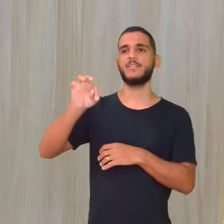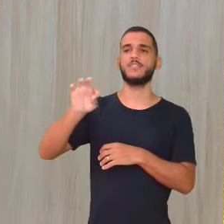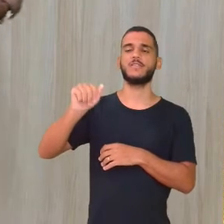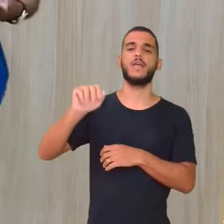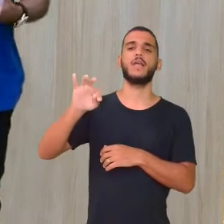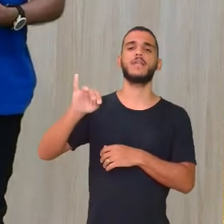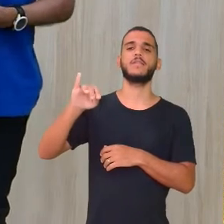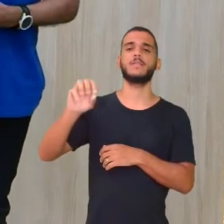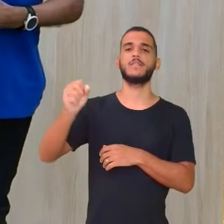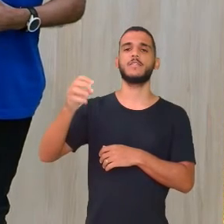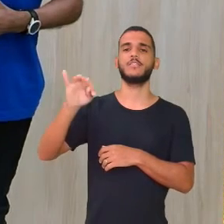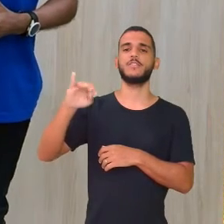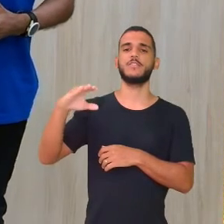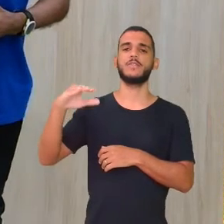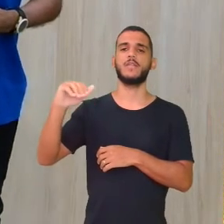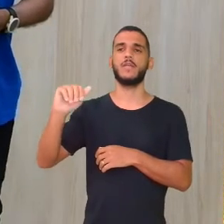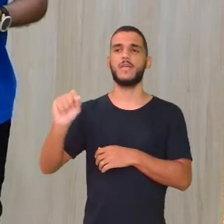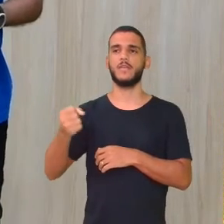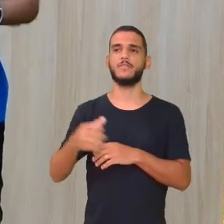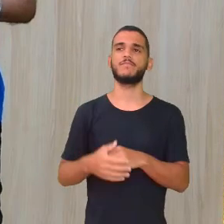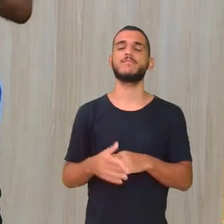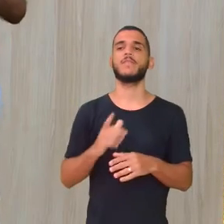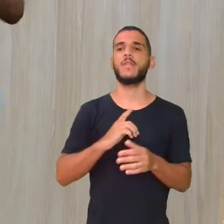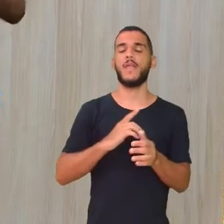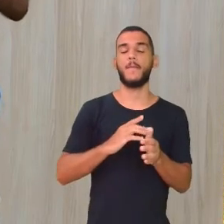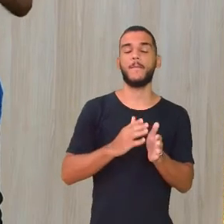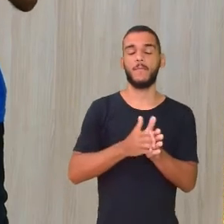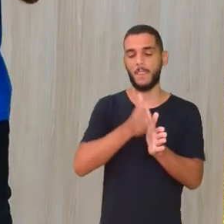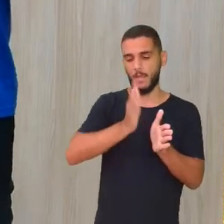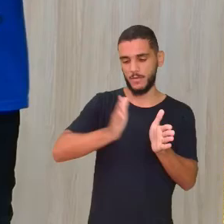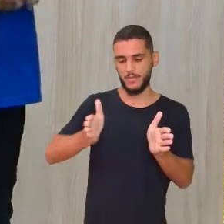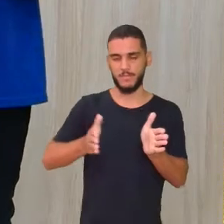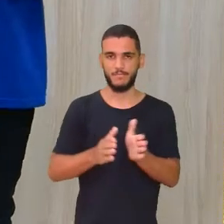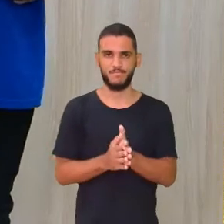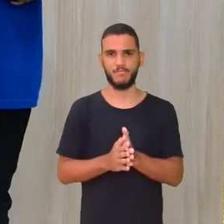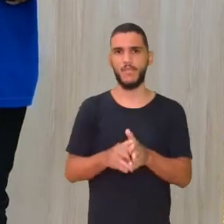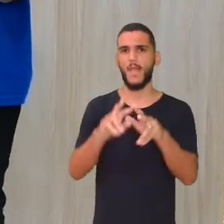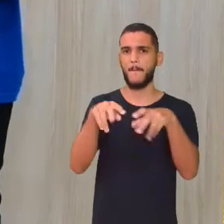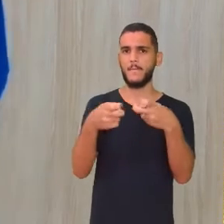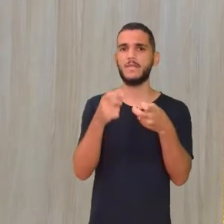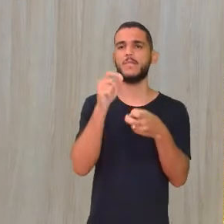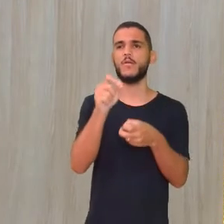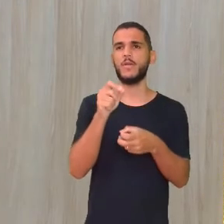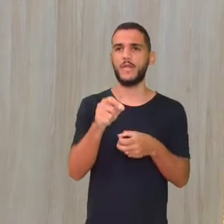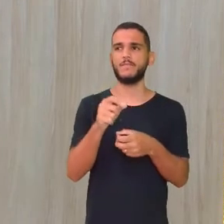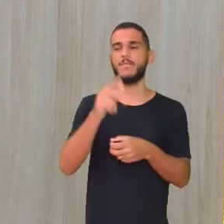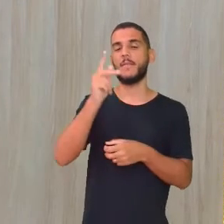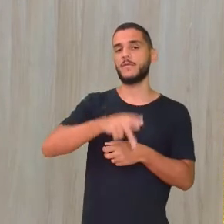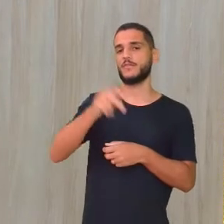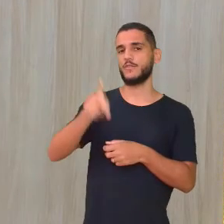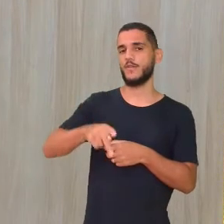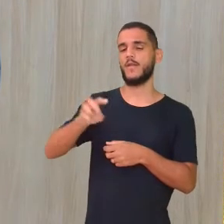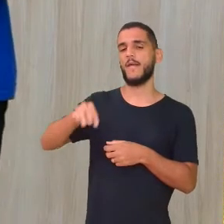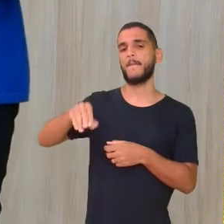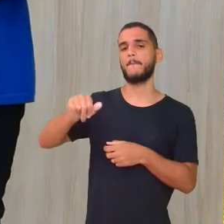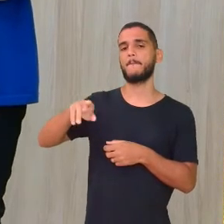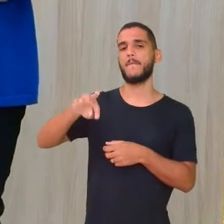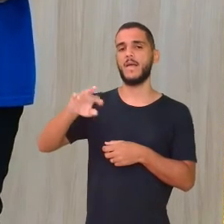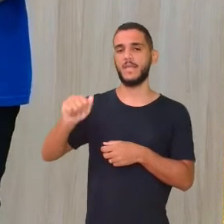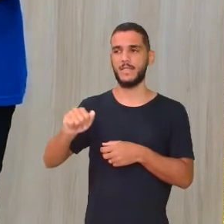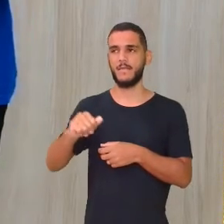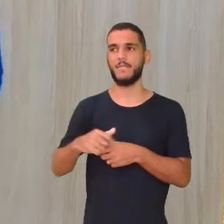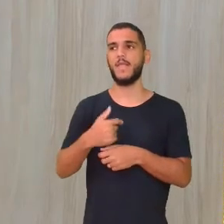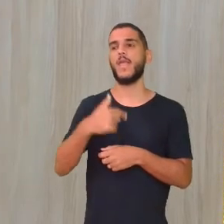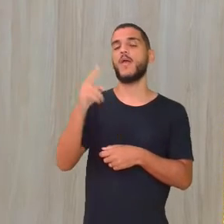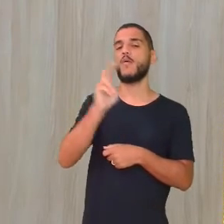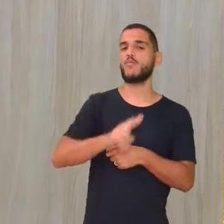Todo o processo Da aula de hoje Moda Já percebeu Professora Marta A gente já viu que Eu